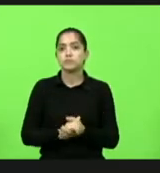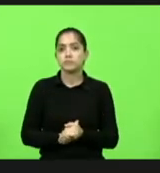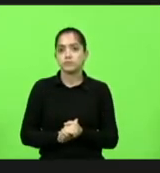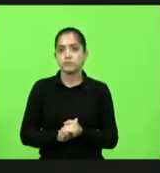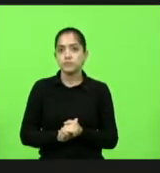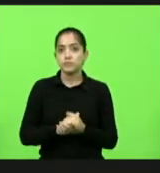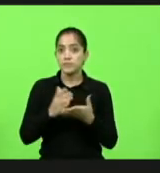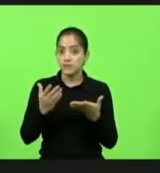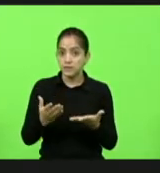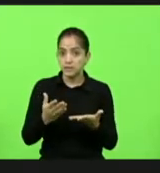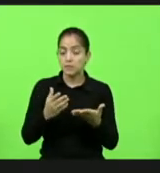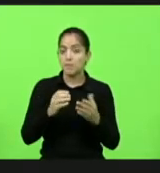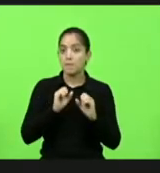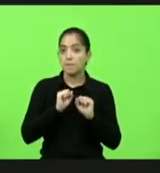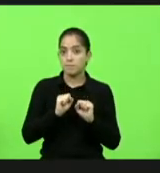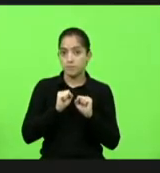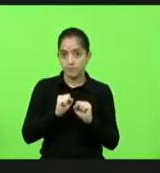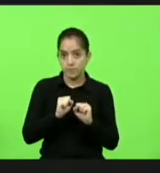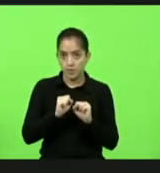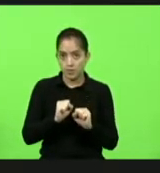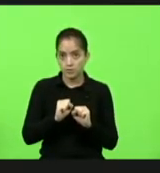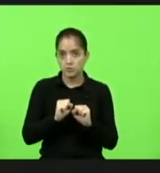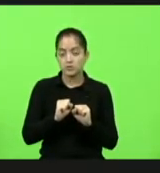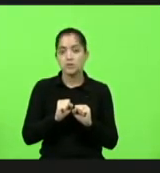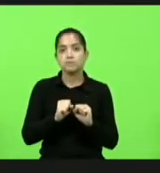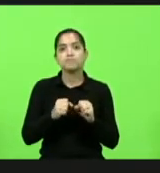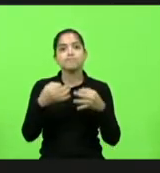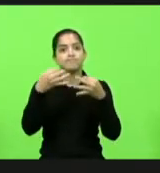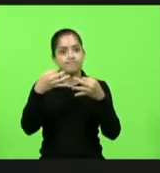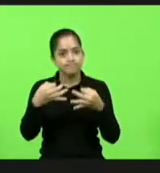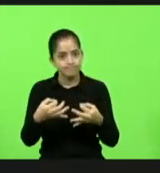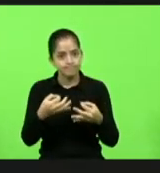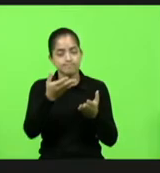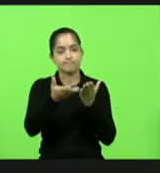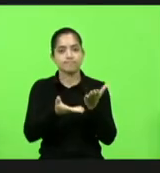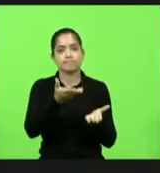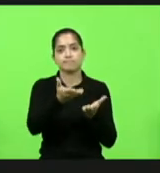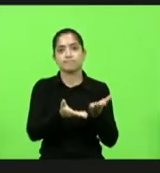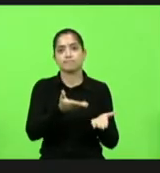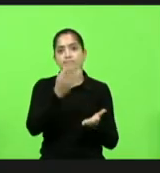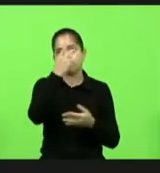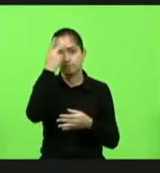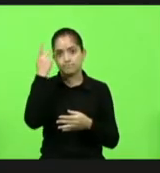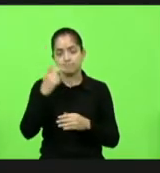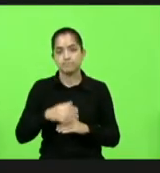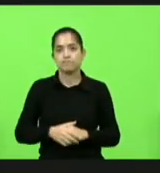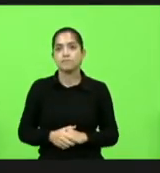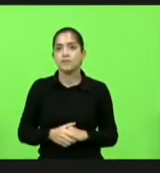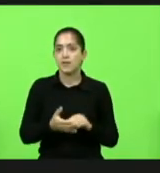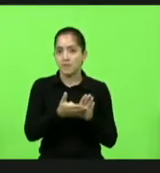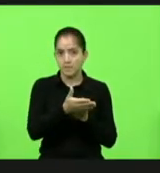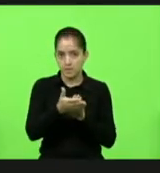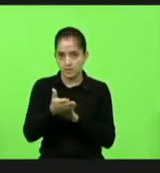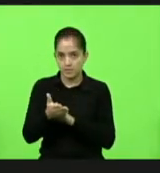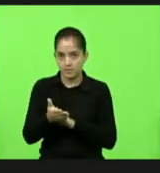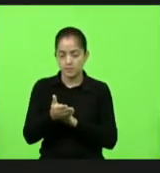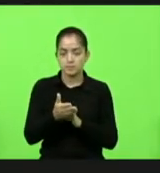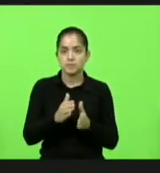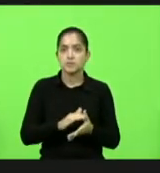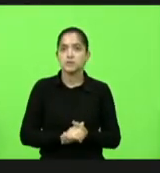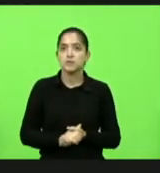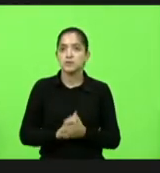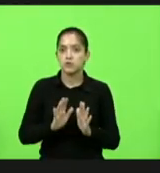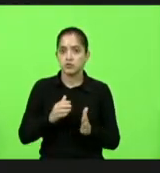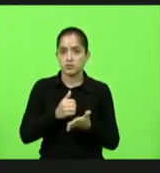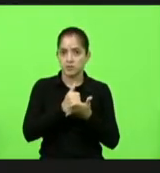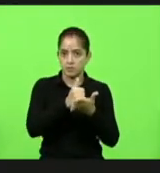prefeitura poderá ser assertiva no tratamento dessas pessoas. Parabéns à Vossa Excelência por essa iniciativa e já tem o